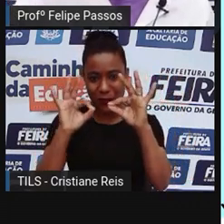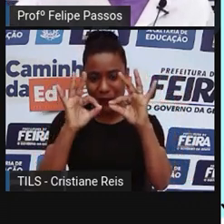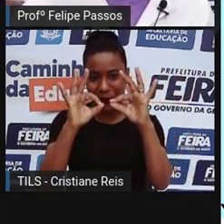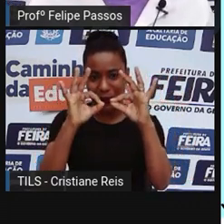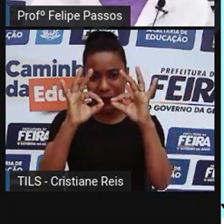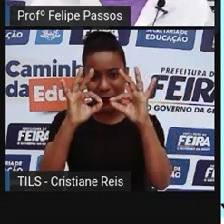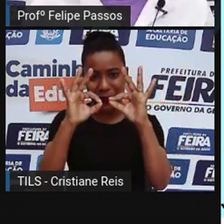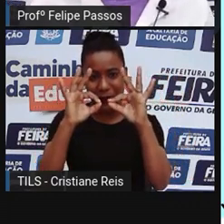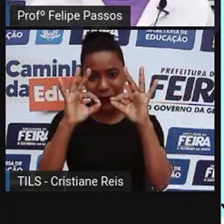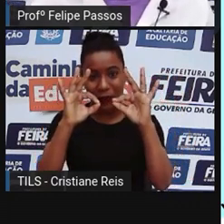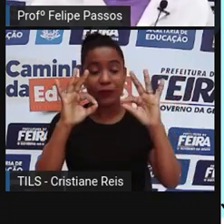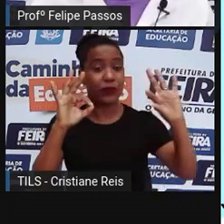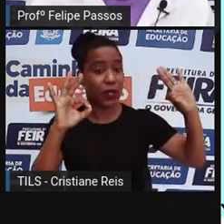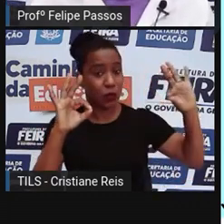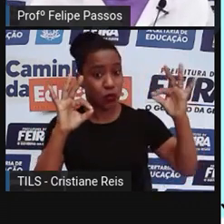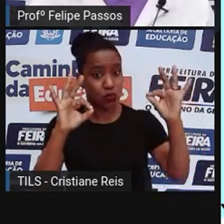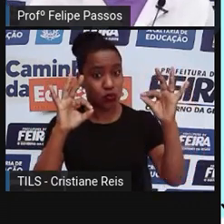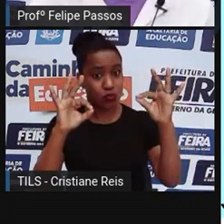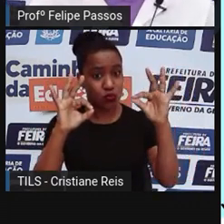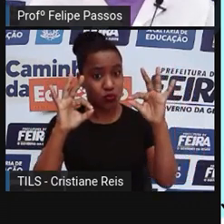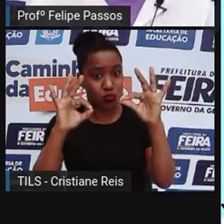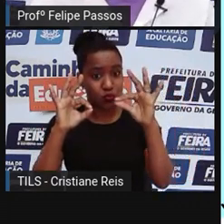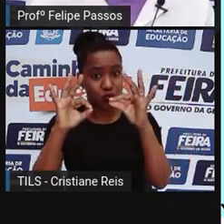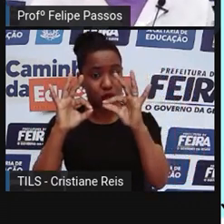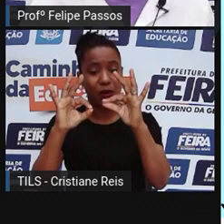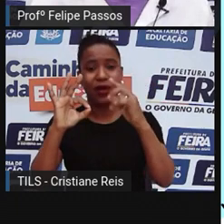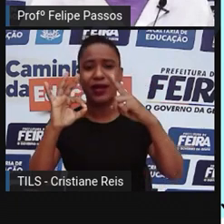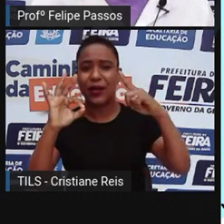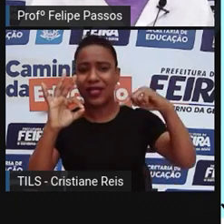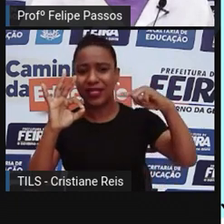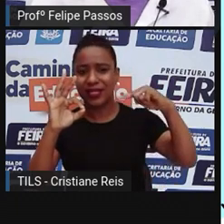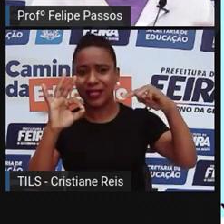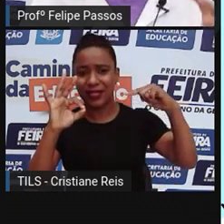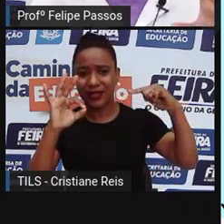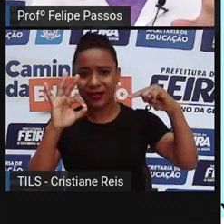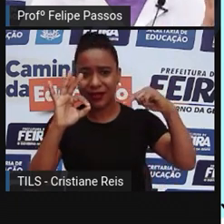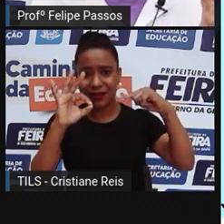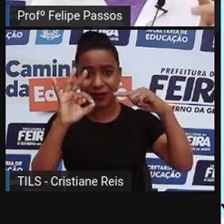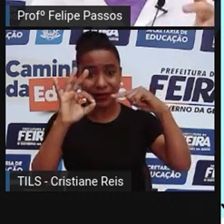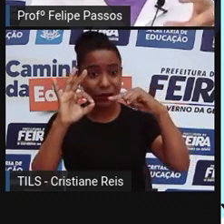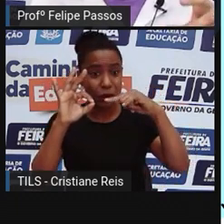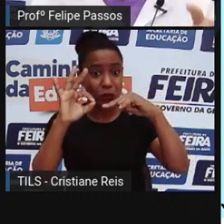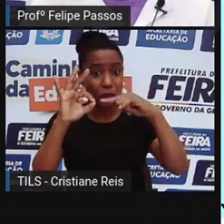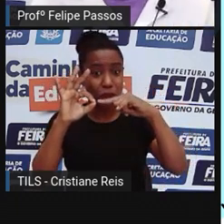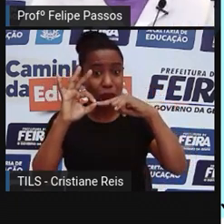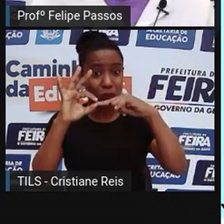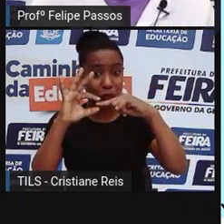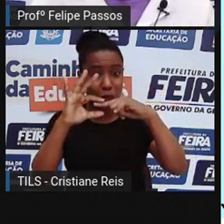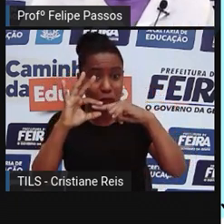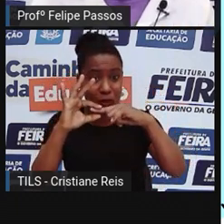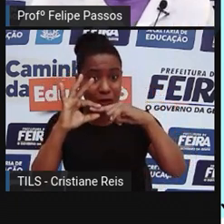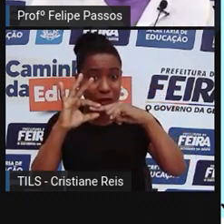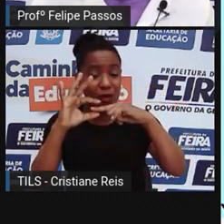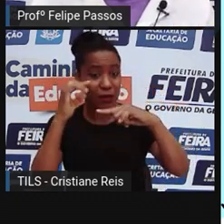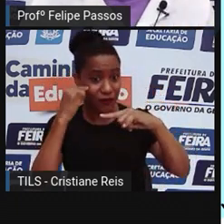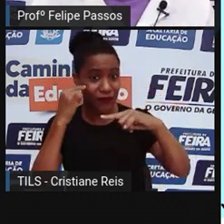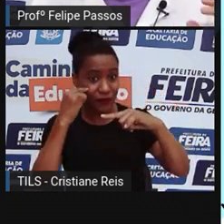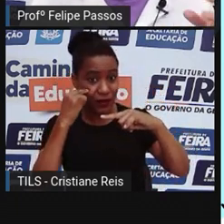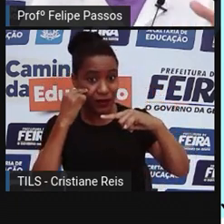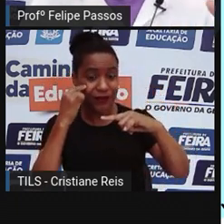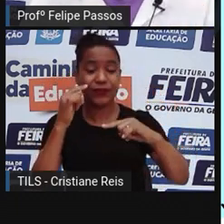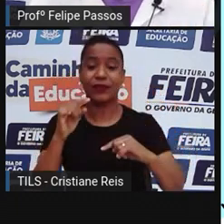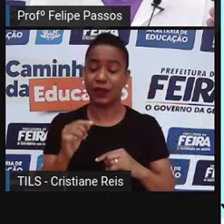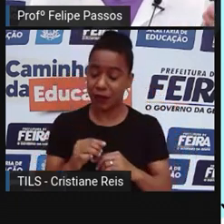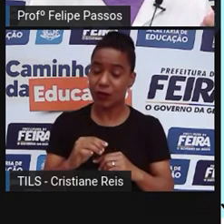cauda que ela usa para nadar. Quando essas duas células se encontram, e aí, a célula da mulher, que é o óvulo,